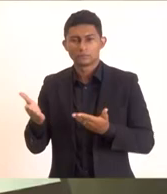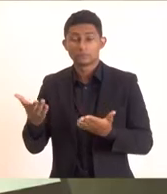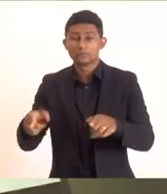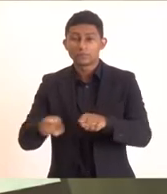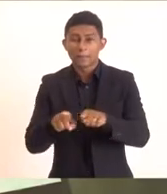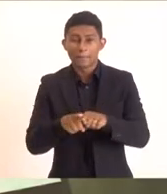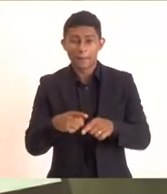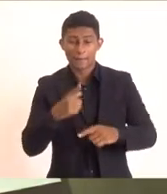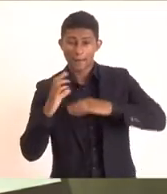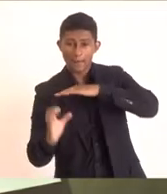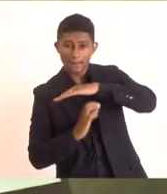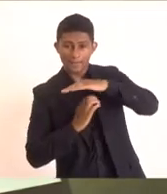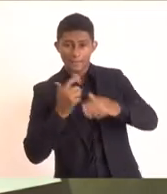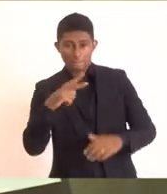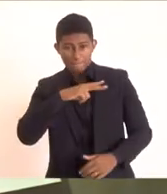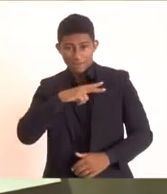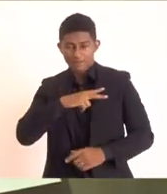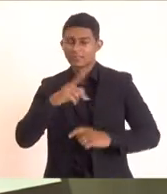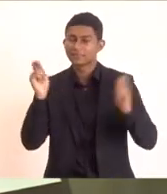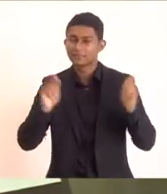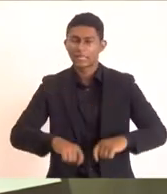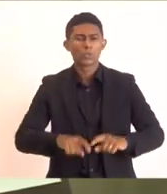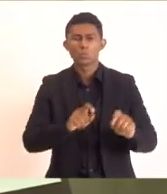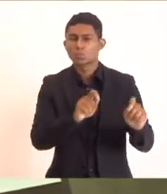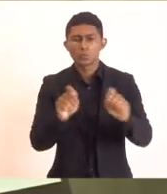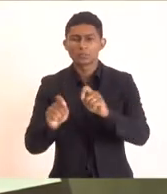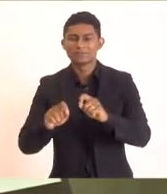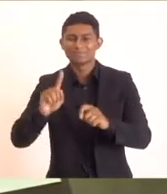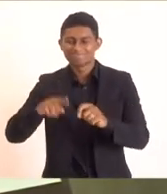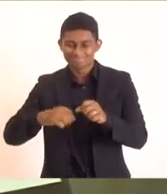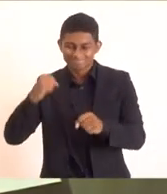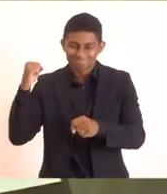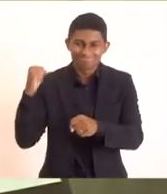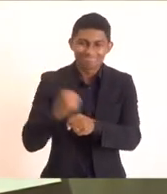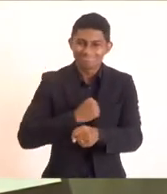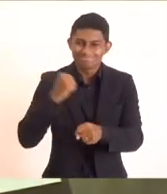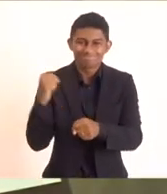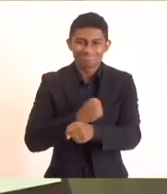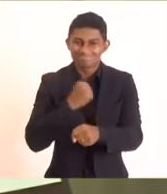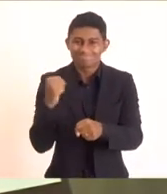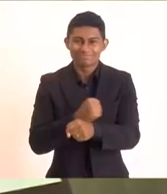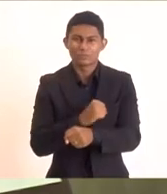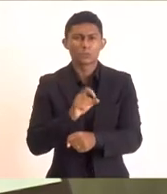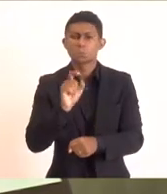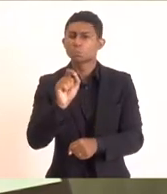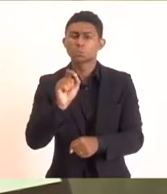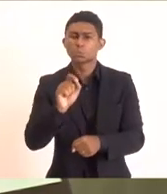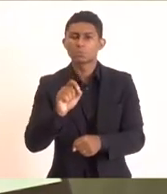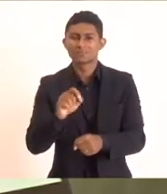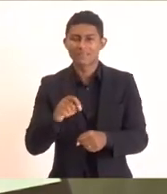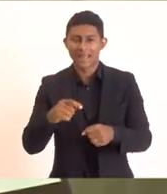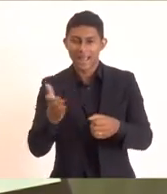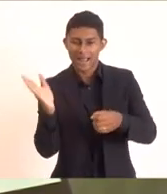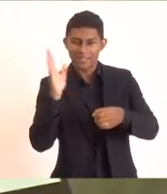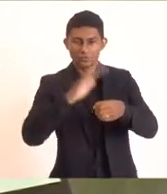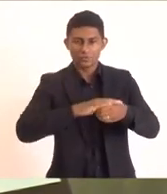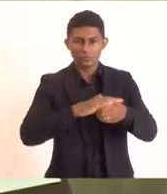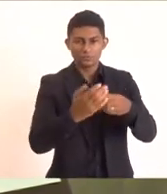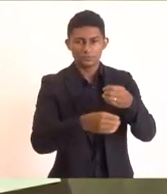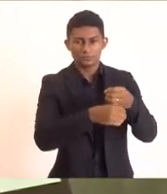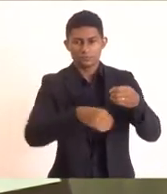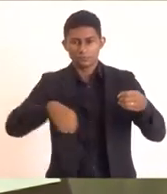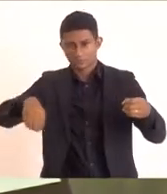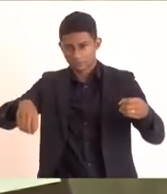privada, que é a construção de um anel de esgoto sanitário